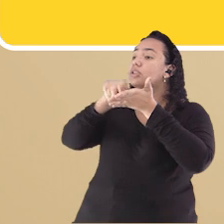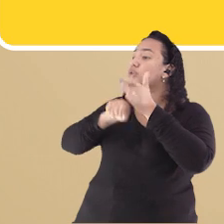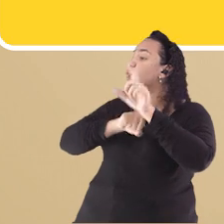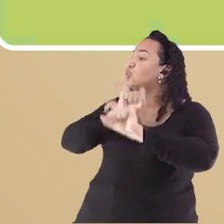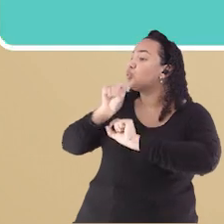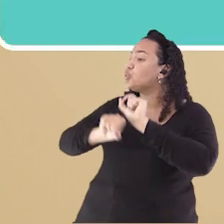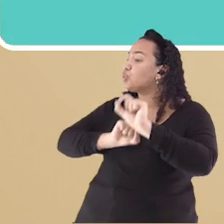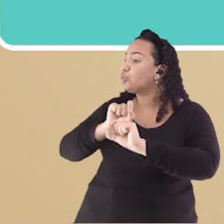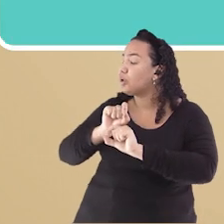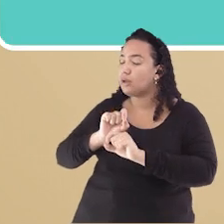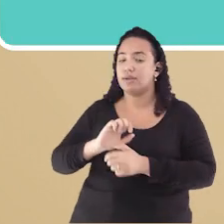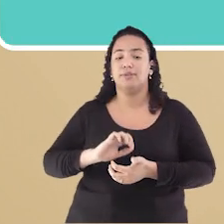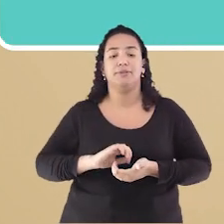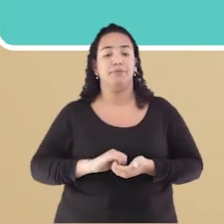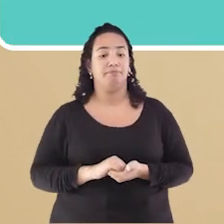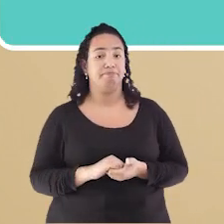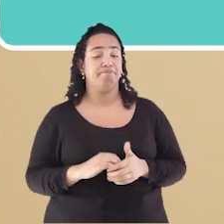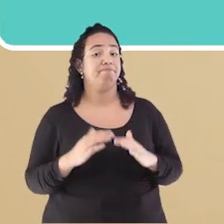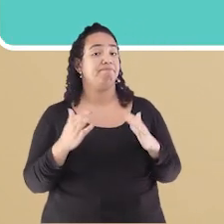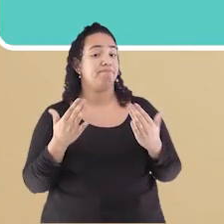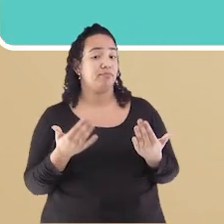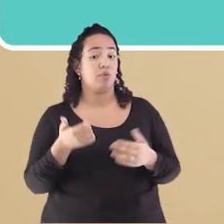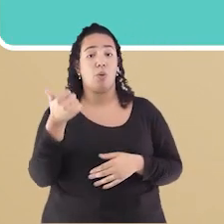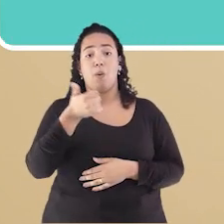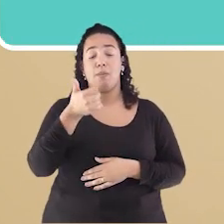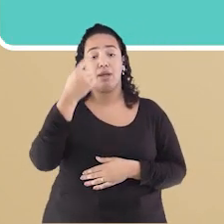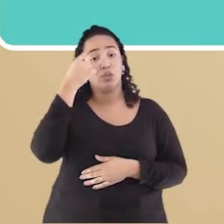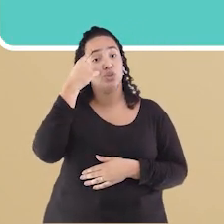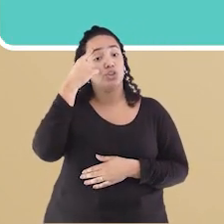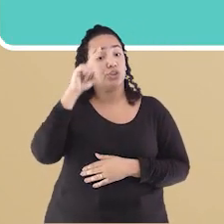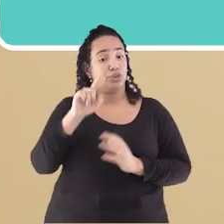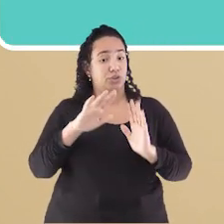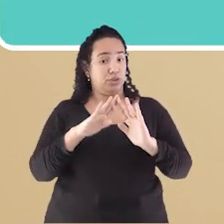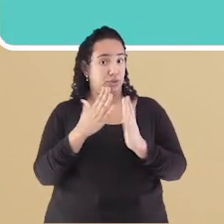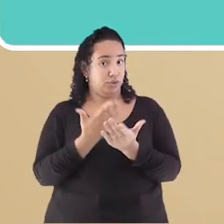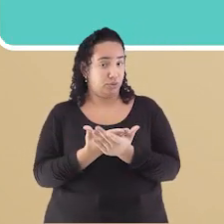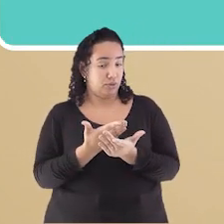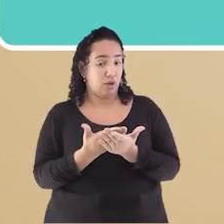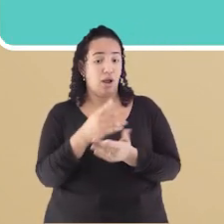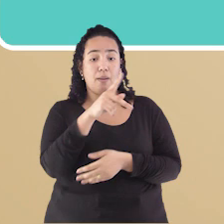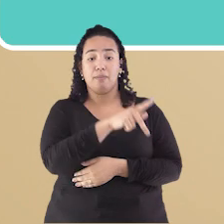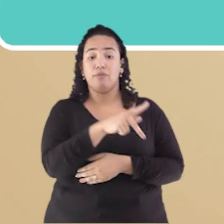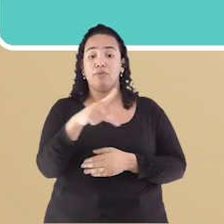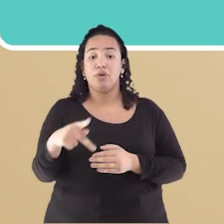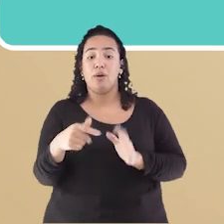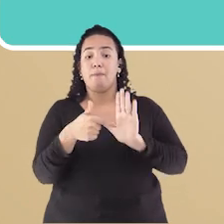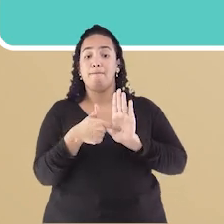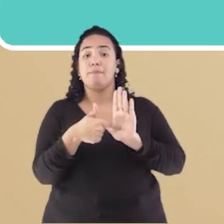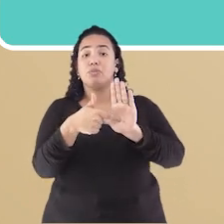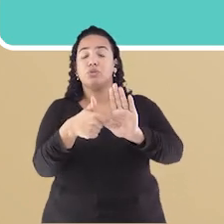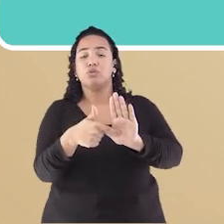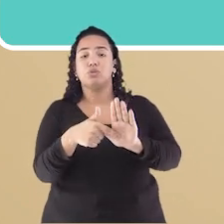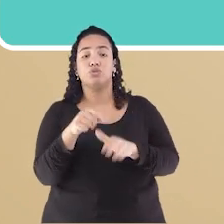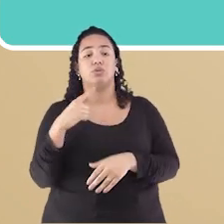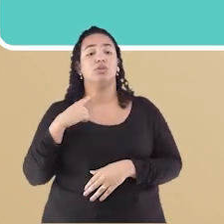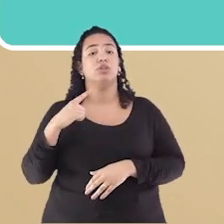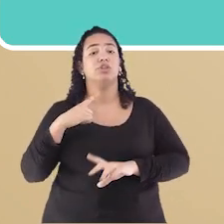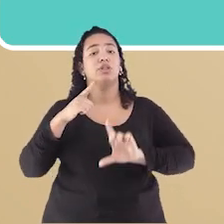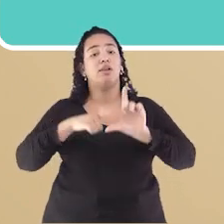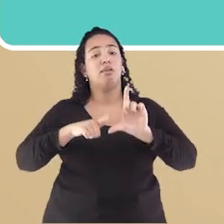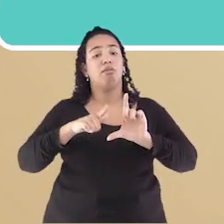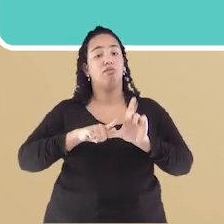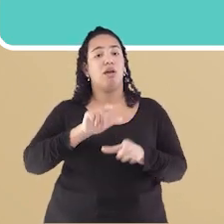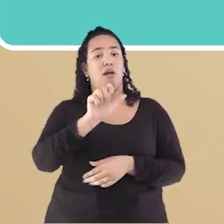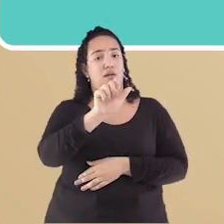No primeiro dia na escola A professora mostrou um cartaz que tinha a letra